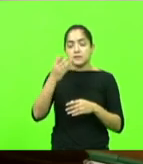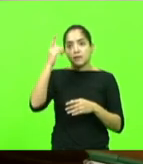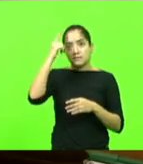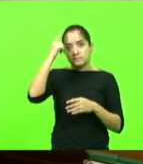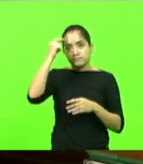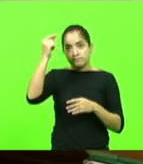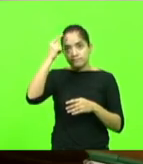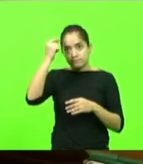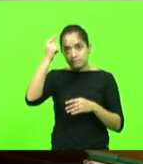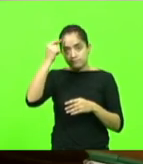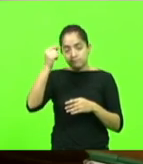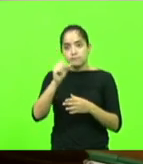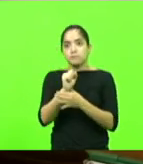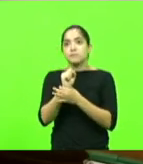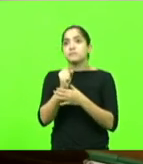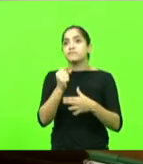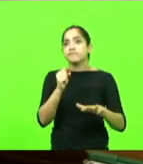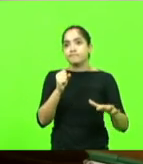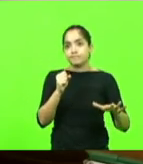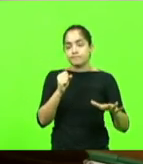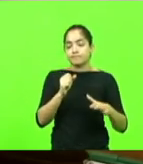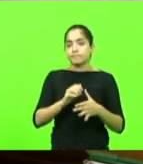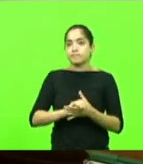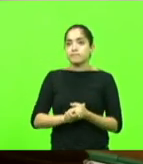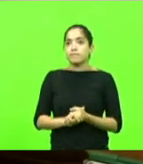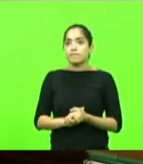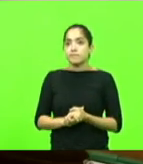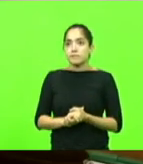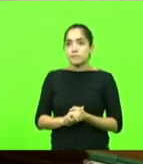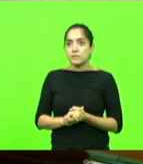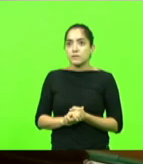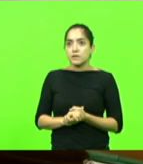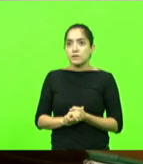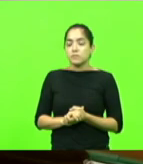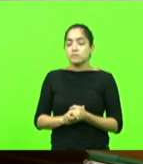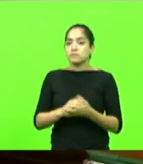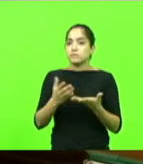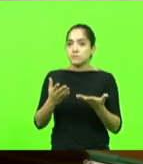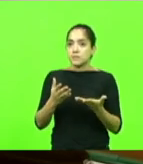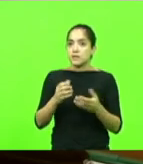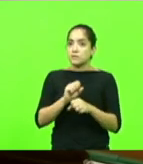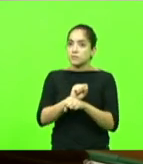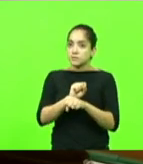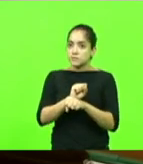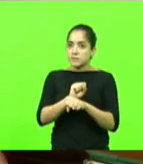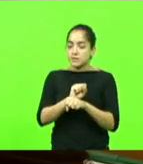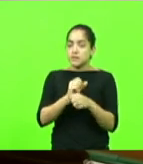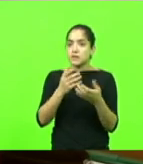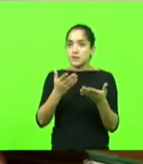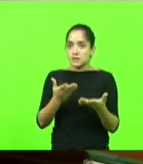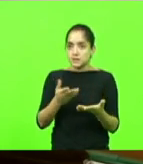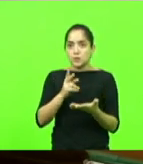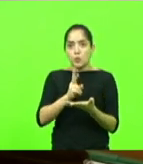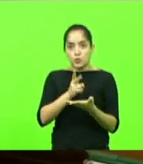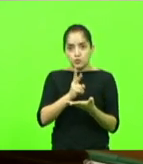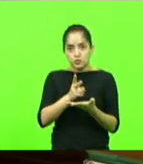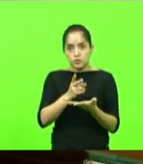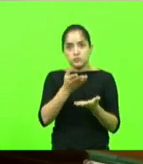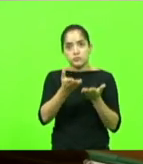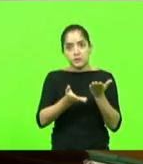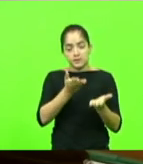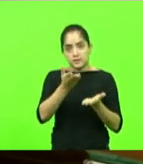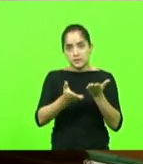o centro universitário municipal. Torcemos para que ele continue atendendo a nossa